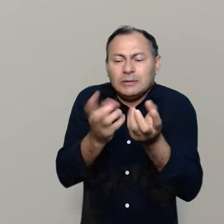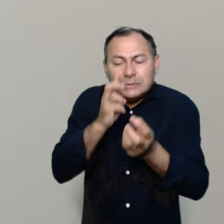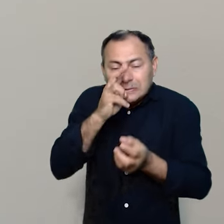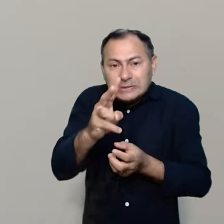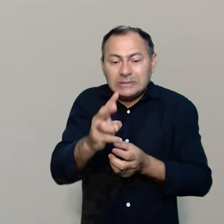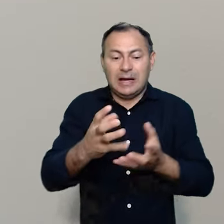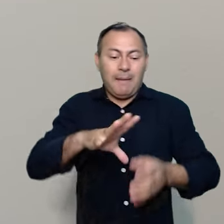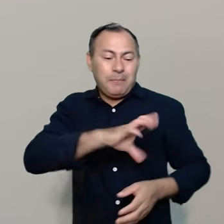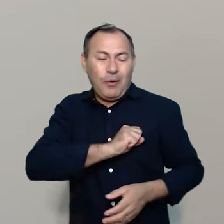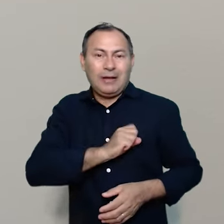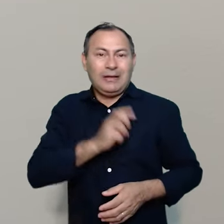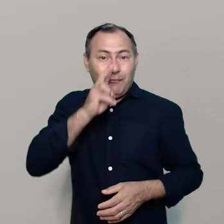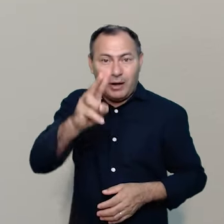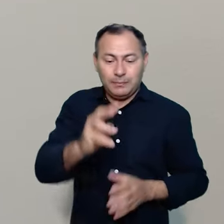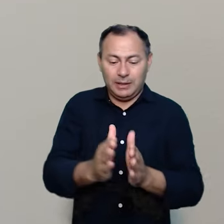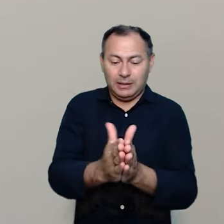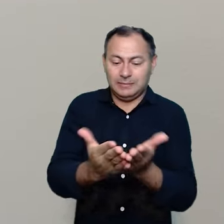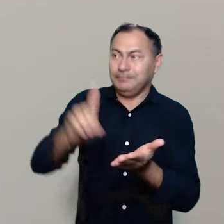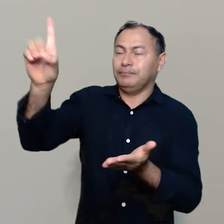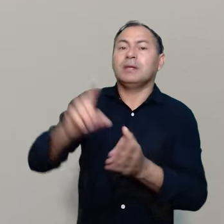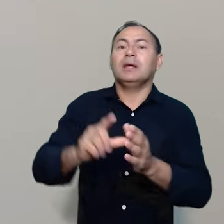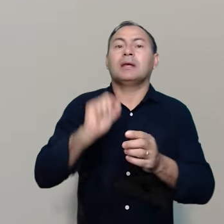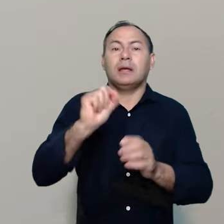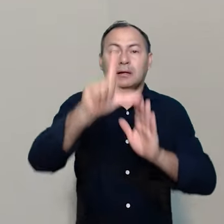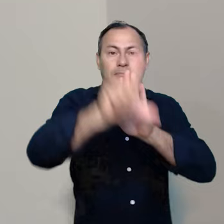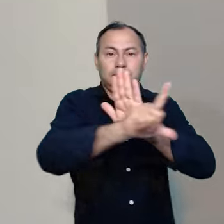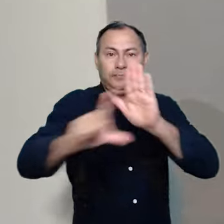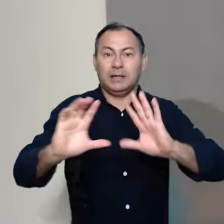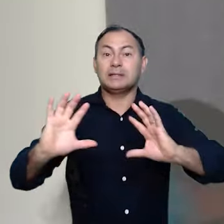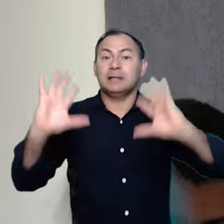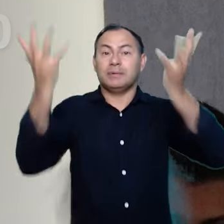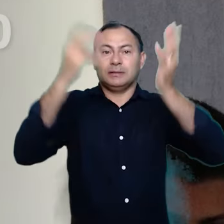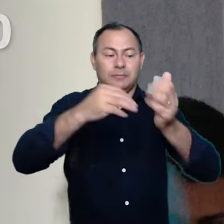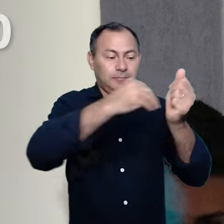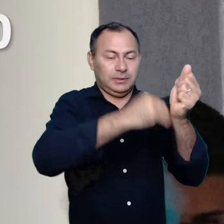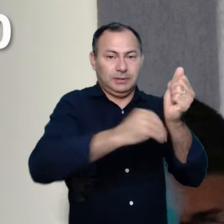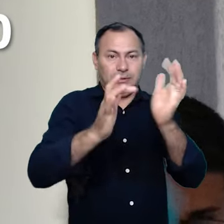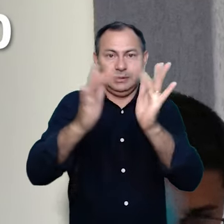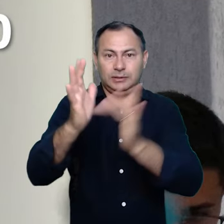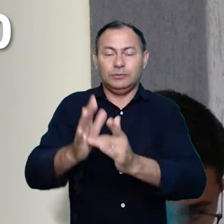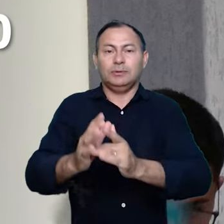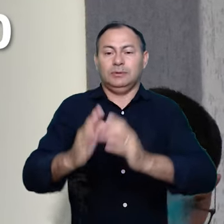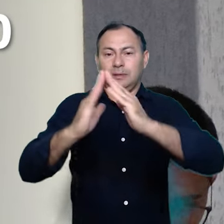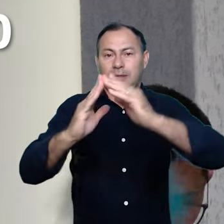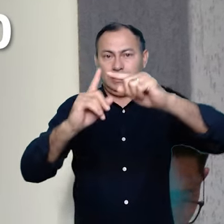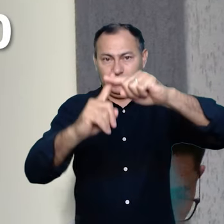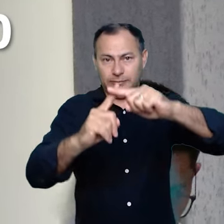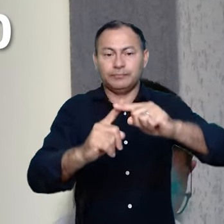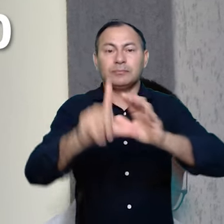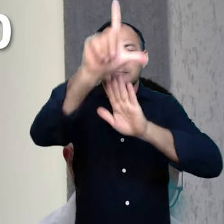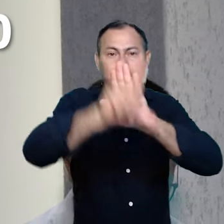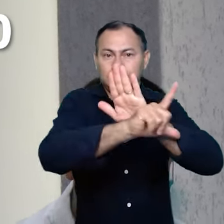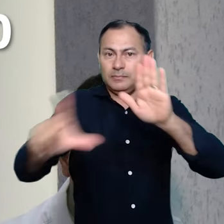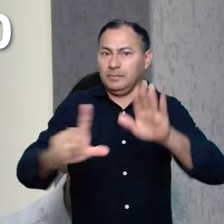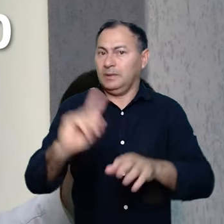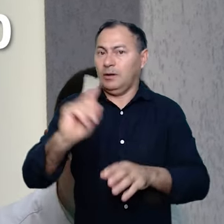e forte pela Sagrada Escritura é que a liturgia é a celebração dos mistérios de Cristo no tempo. E na liturgia